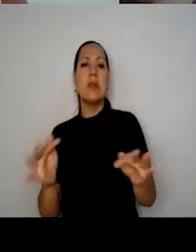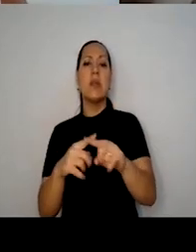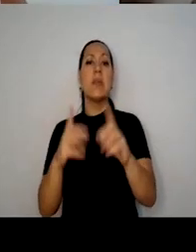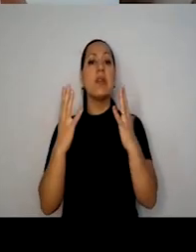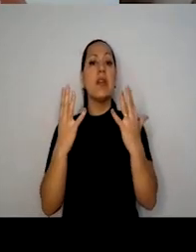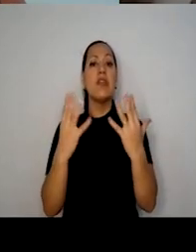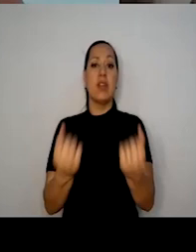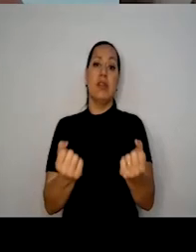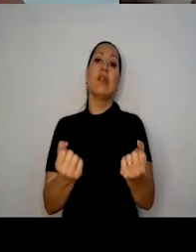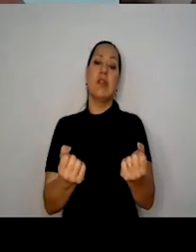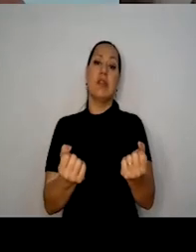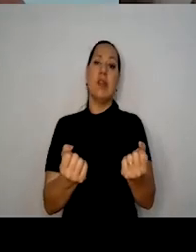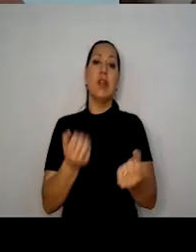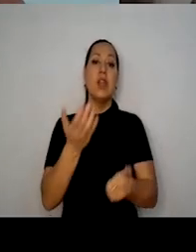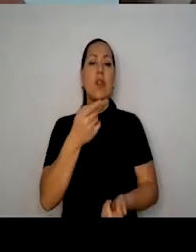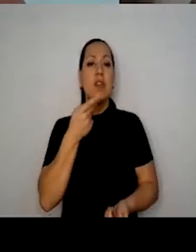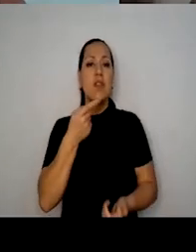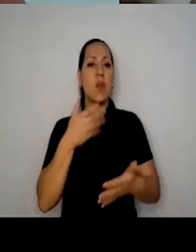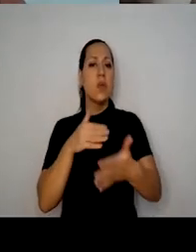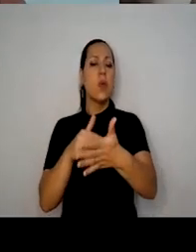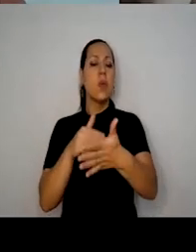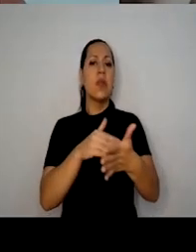e você falou aqui dos obstáculos, porque